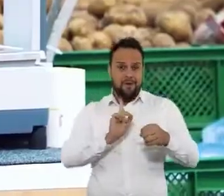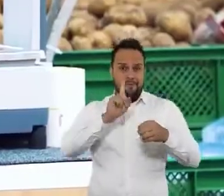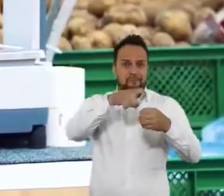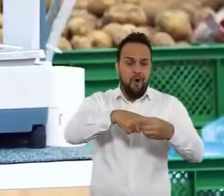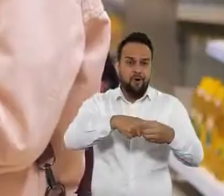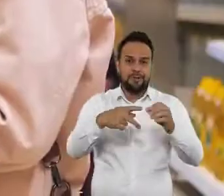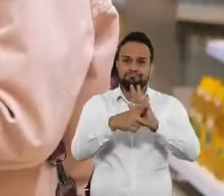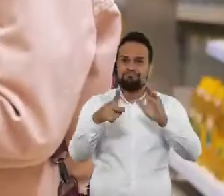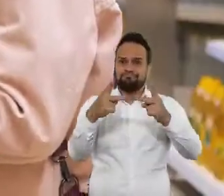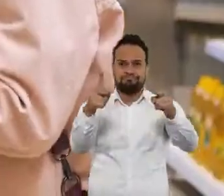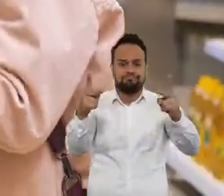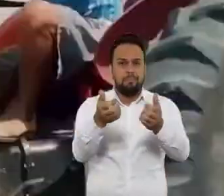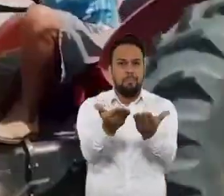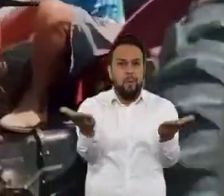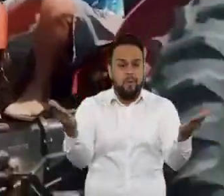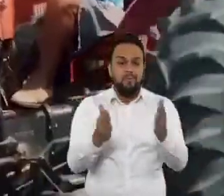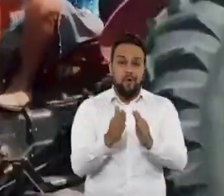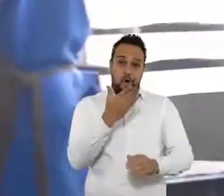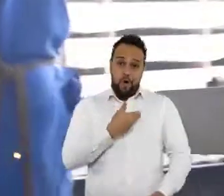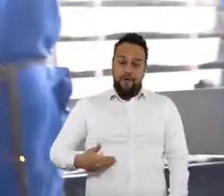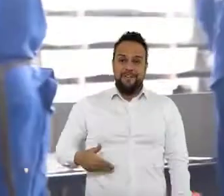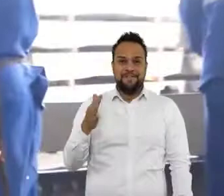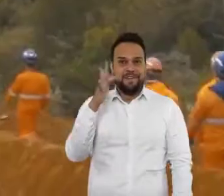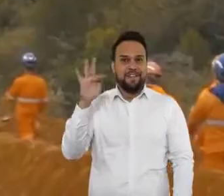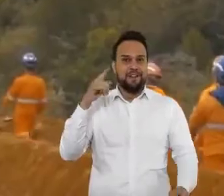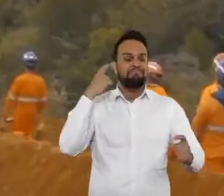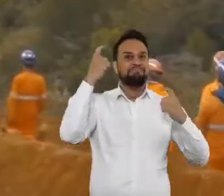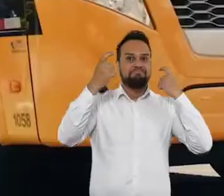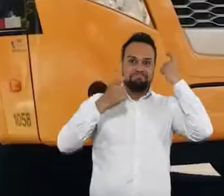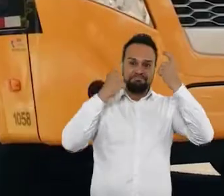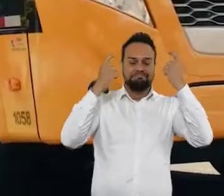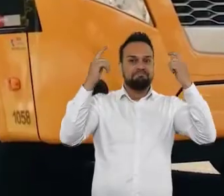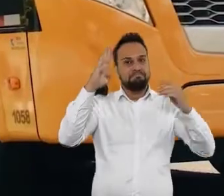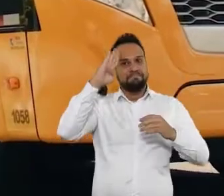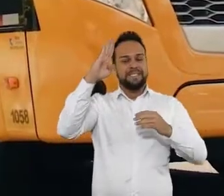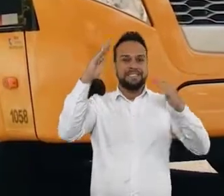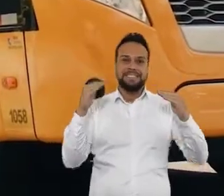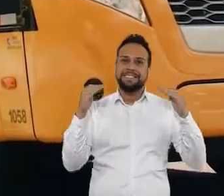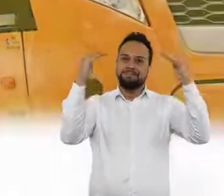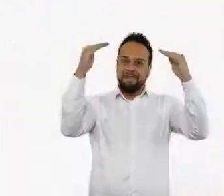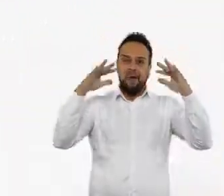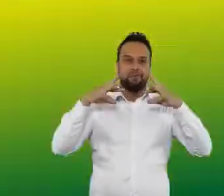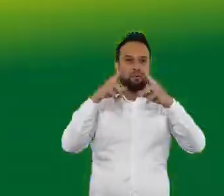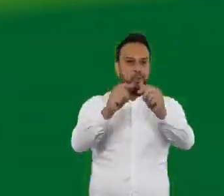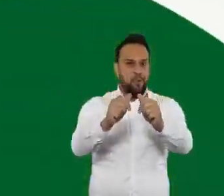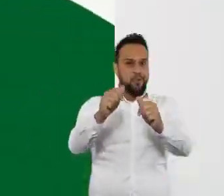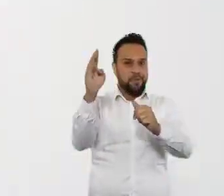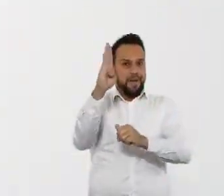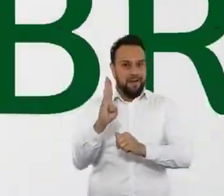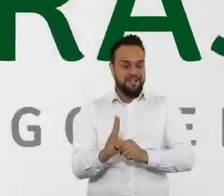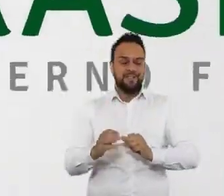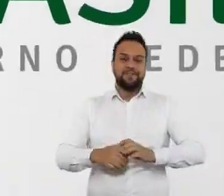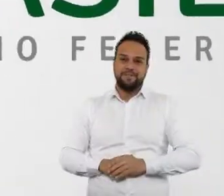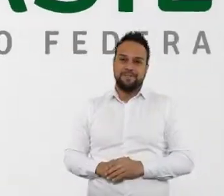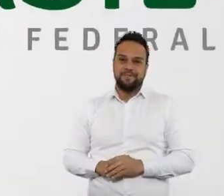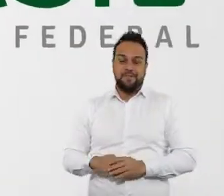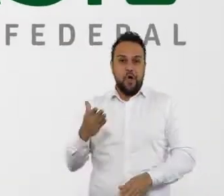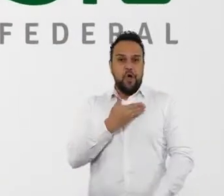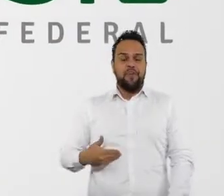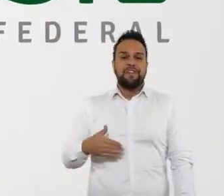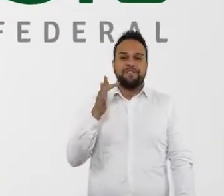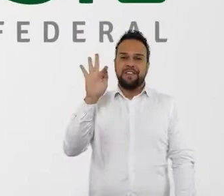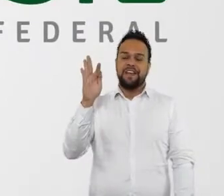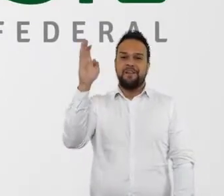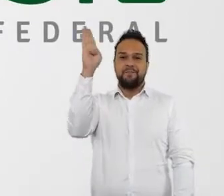voltar para as mãos do povo. É o governo federal pensando no Brasil acima de tudo. Governo Federal,